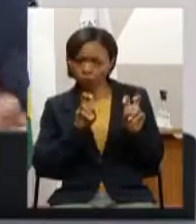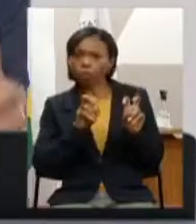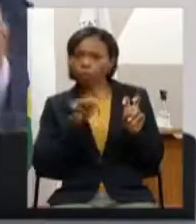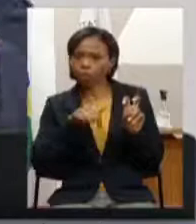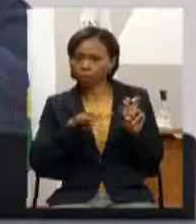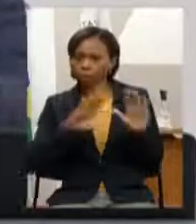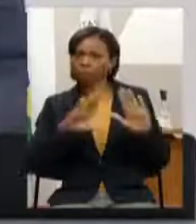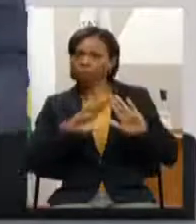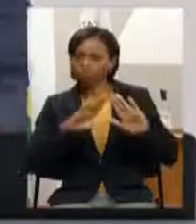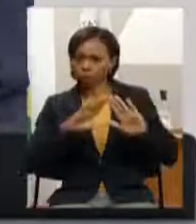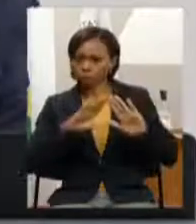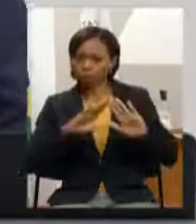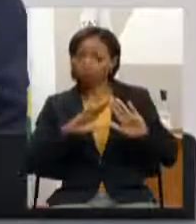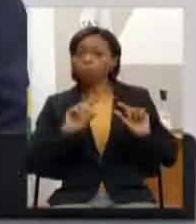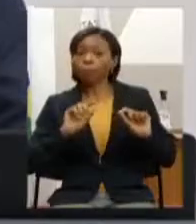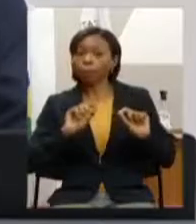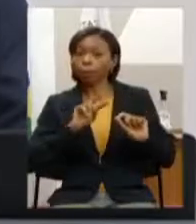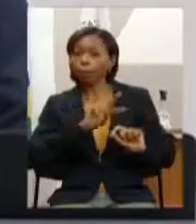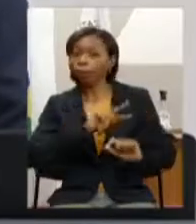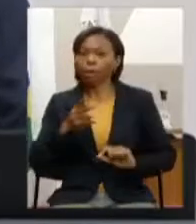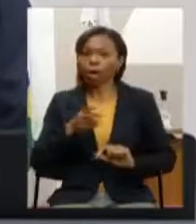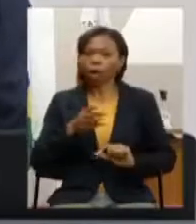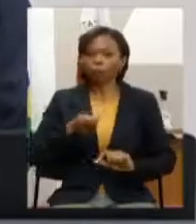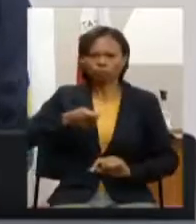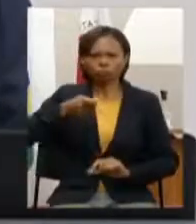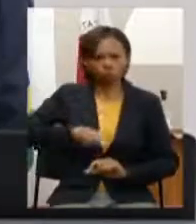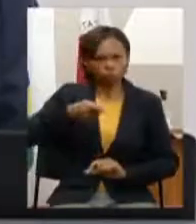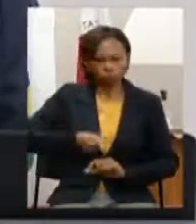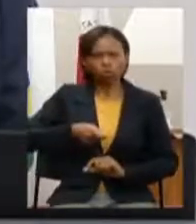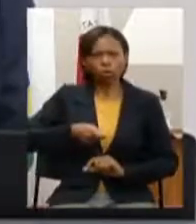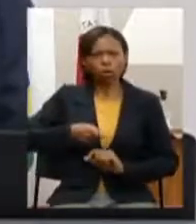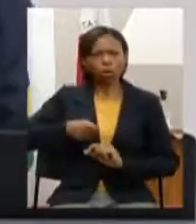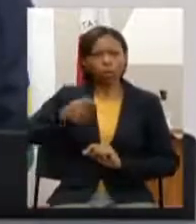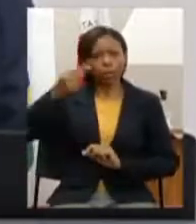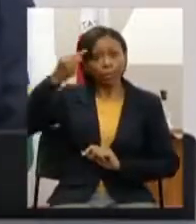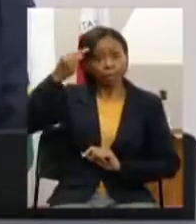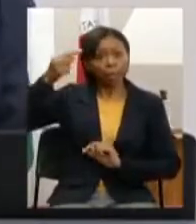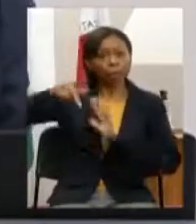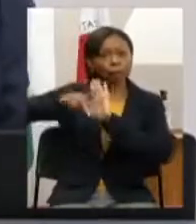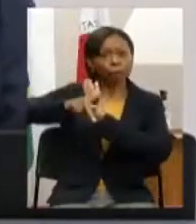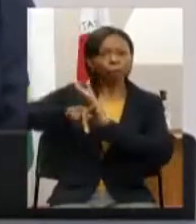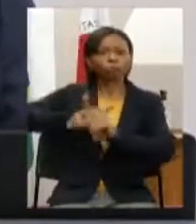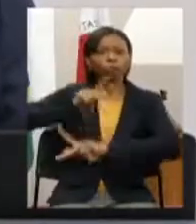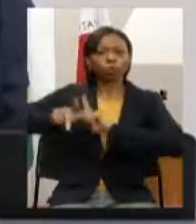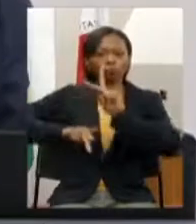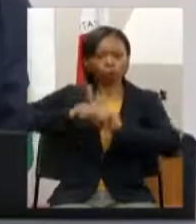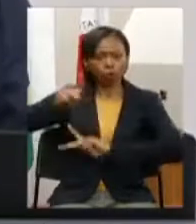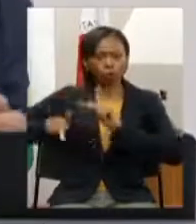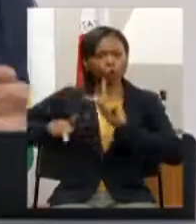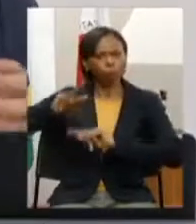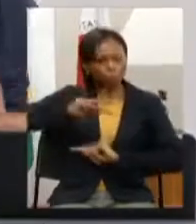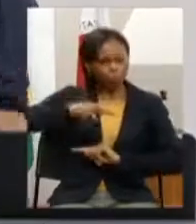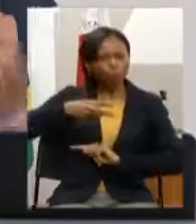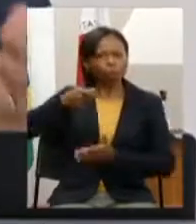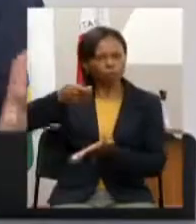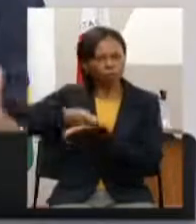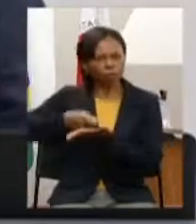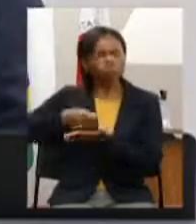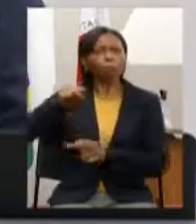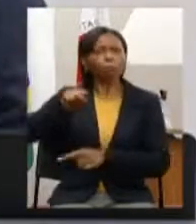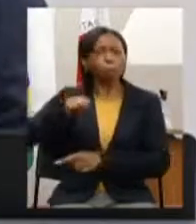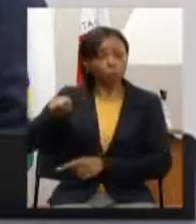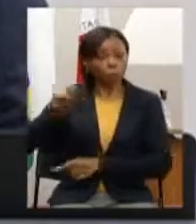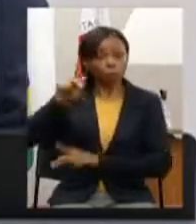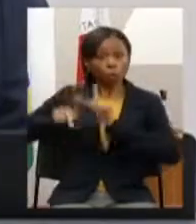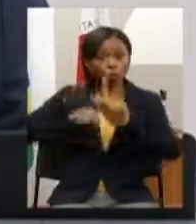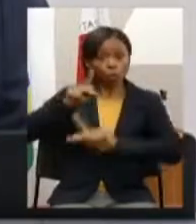para tornar impositiva as ideias que vêm do povo eu acho que essa tinha que ter mais importância